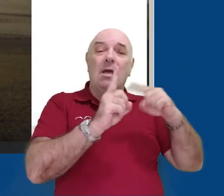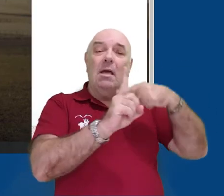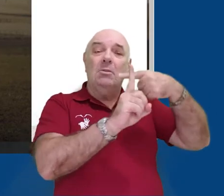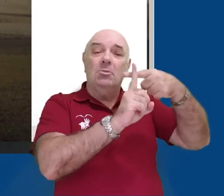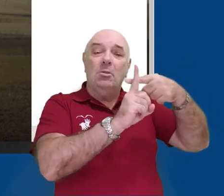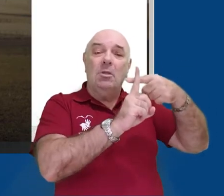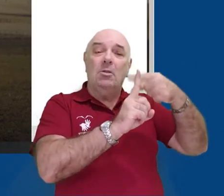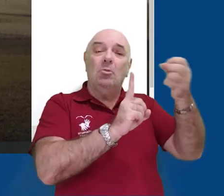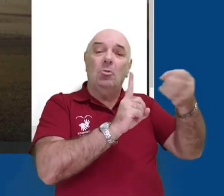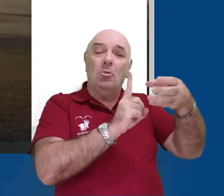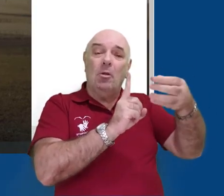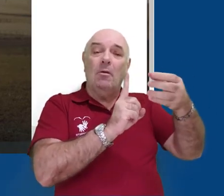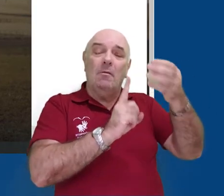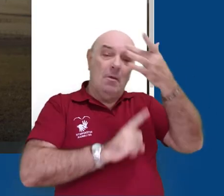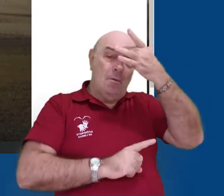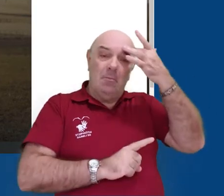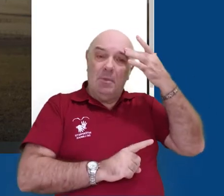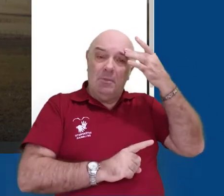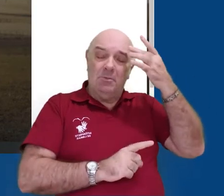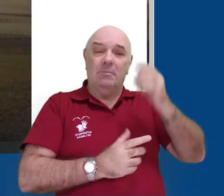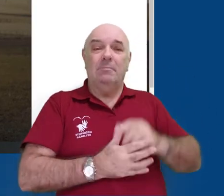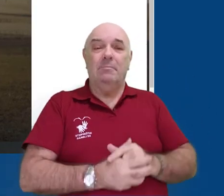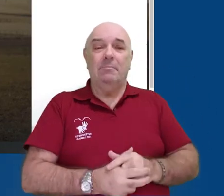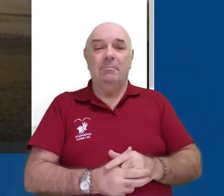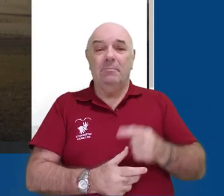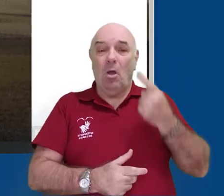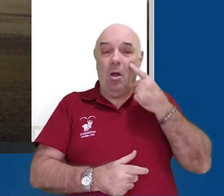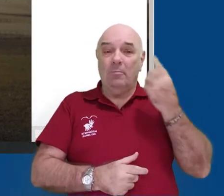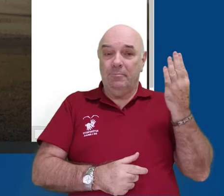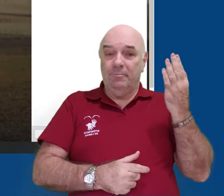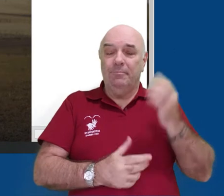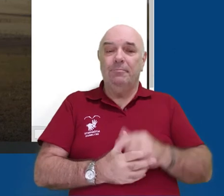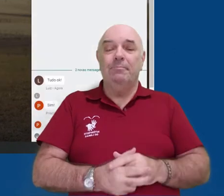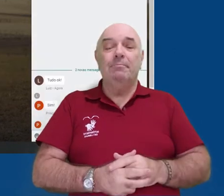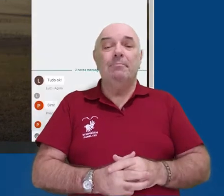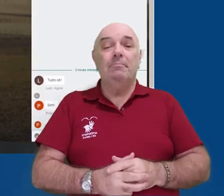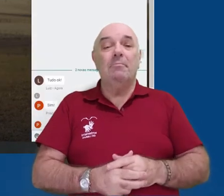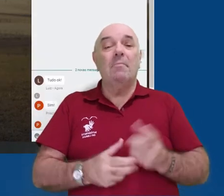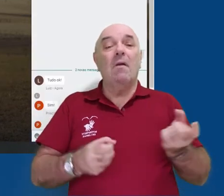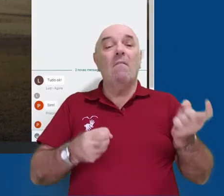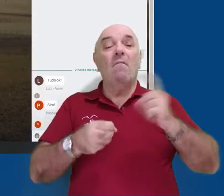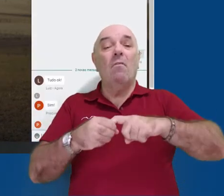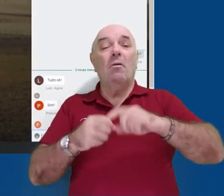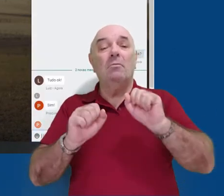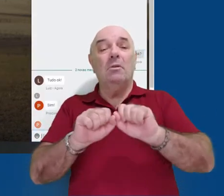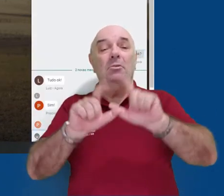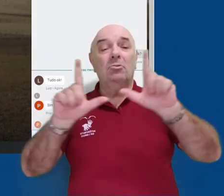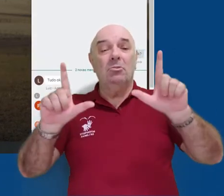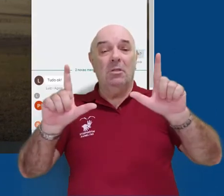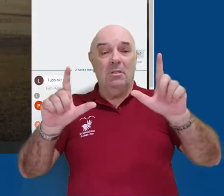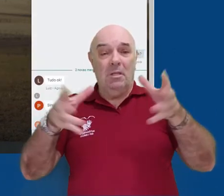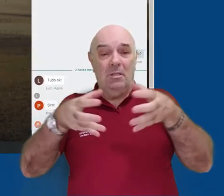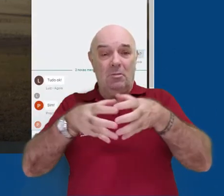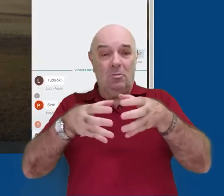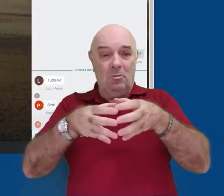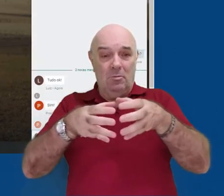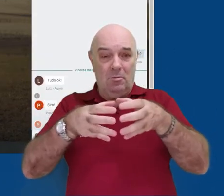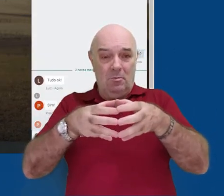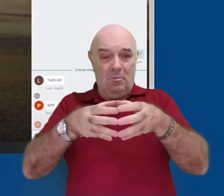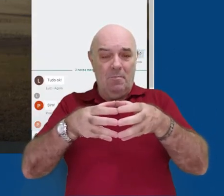adicionar novas pessoas no botão no canto inferior direito. De volta à janela do grupo,